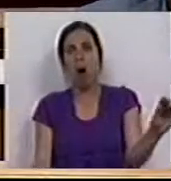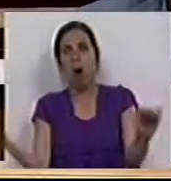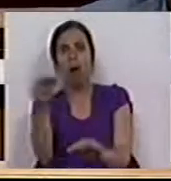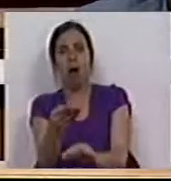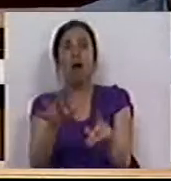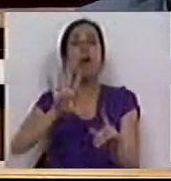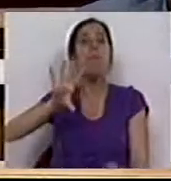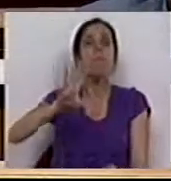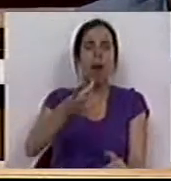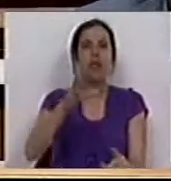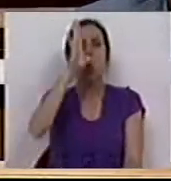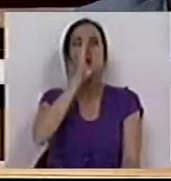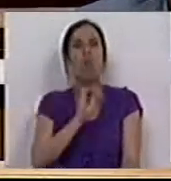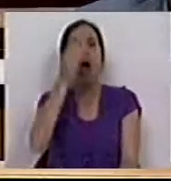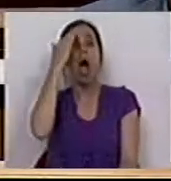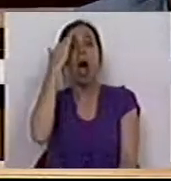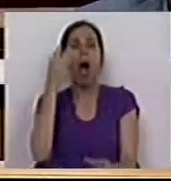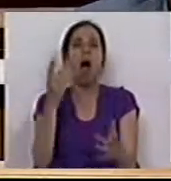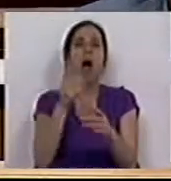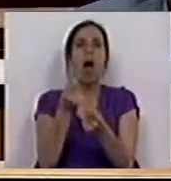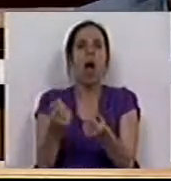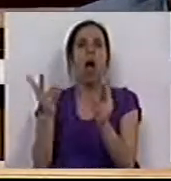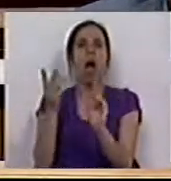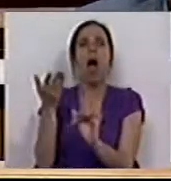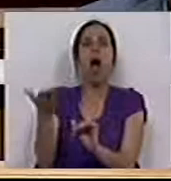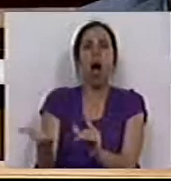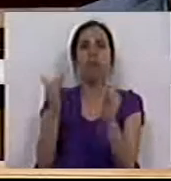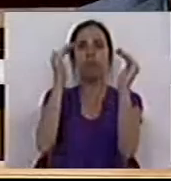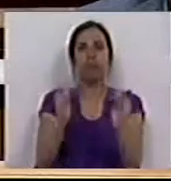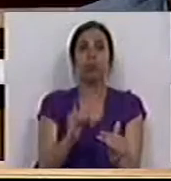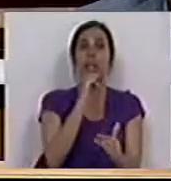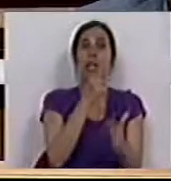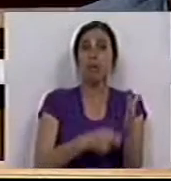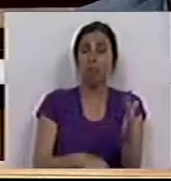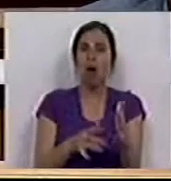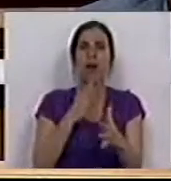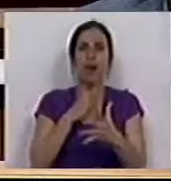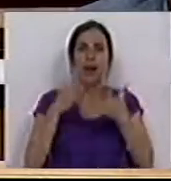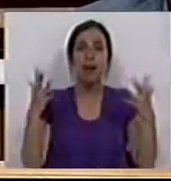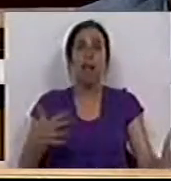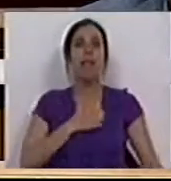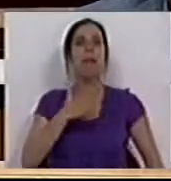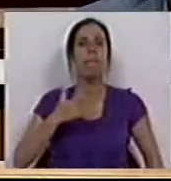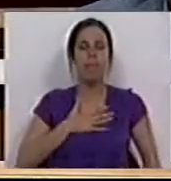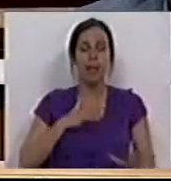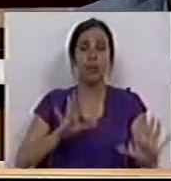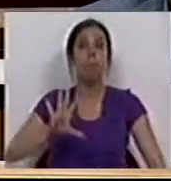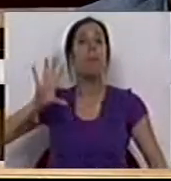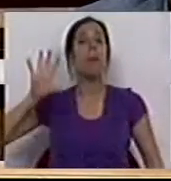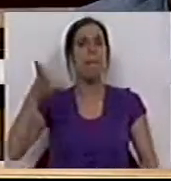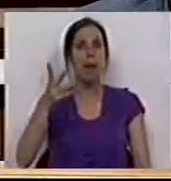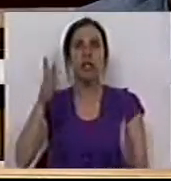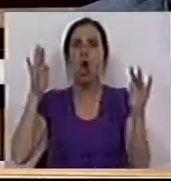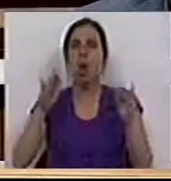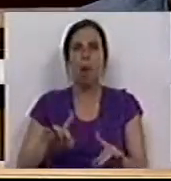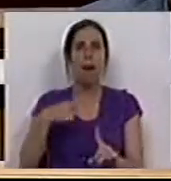No país em que o governo considerou que havia folga para baixar os impostos às grandes empresas. No país em que